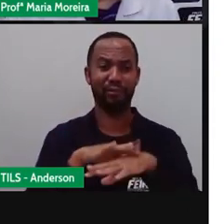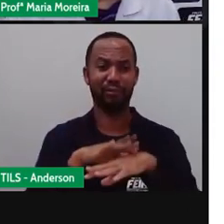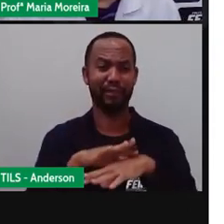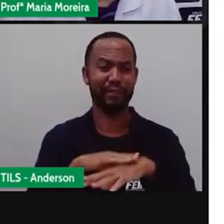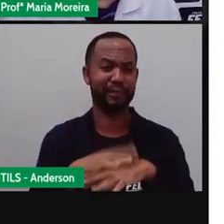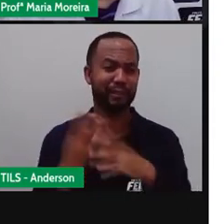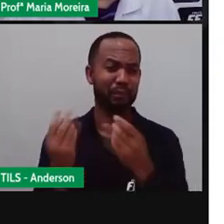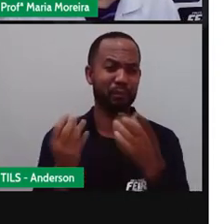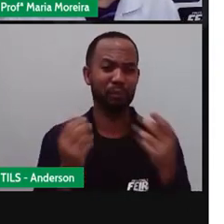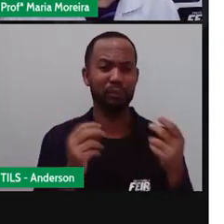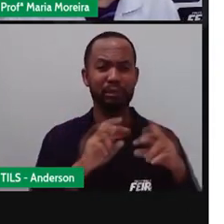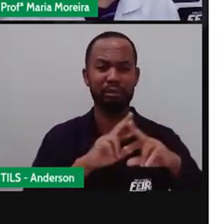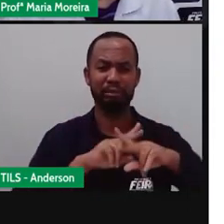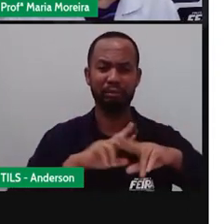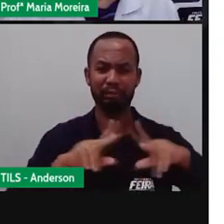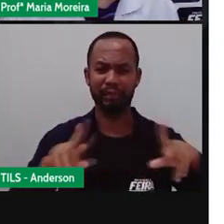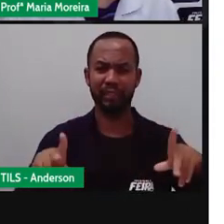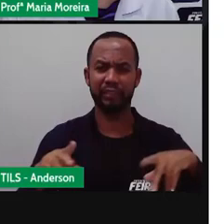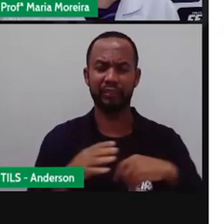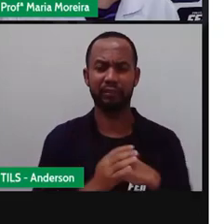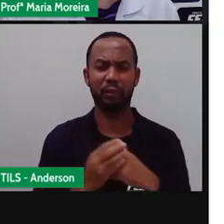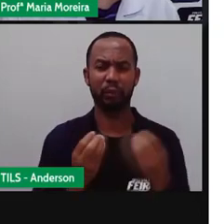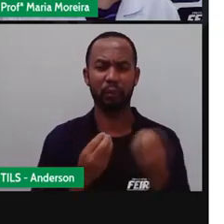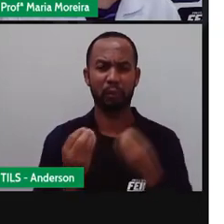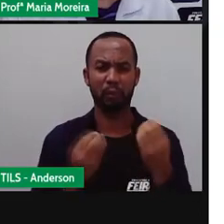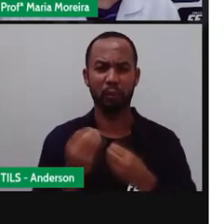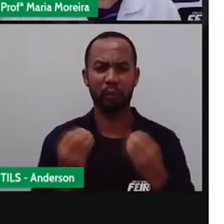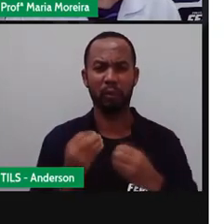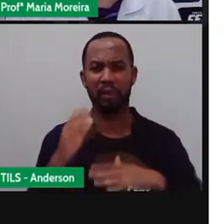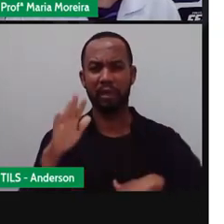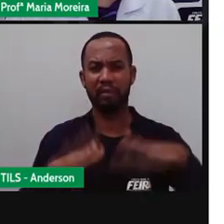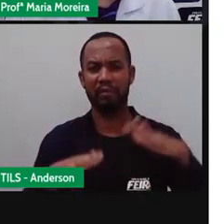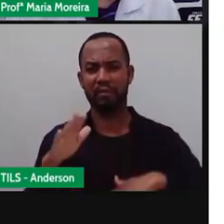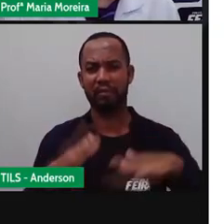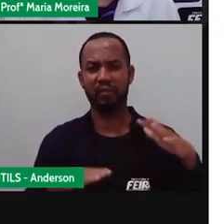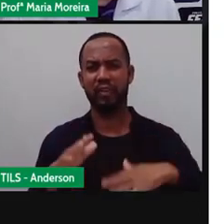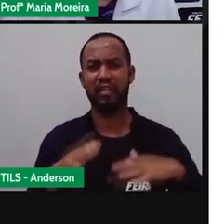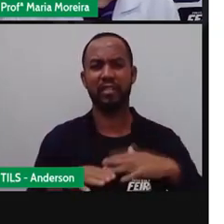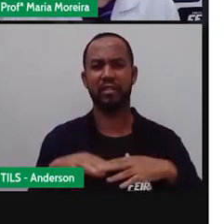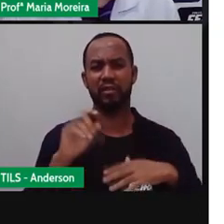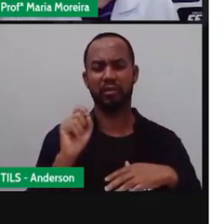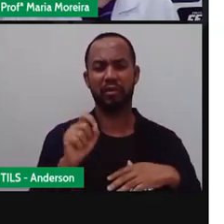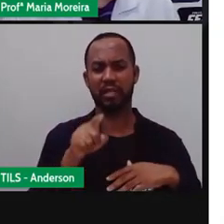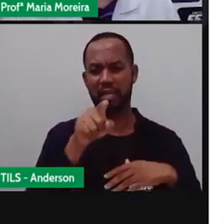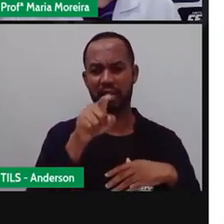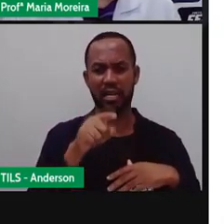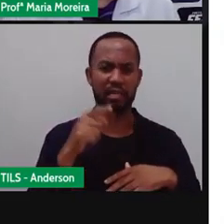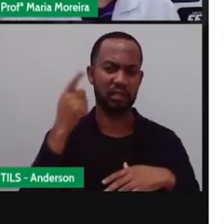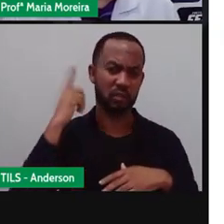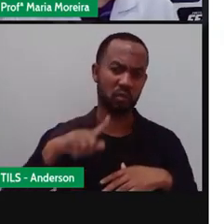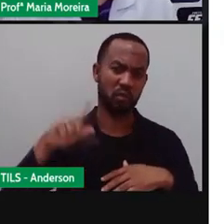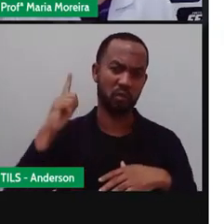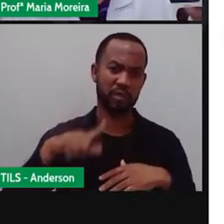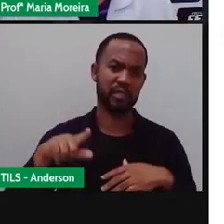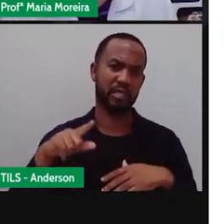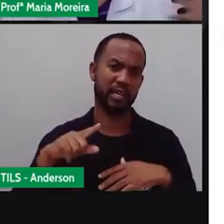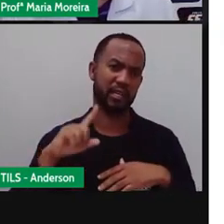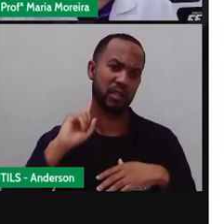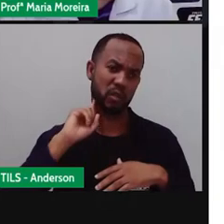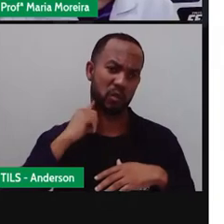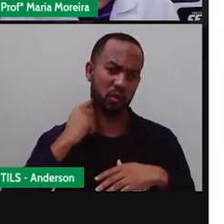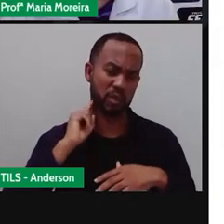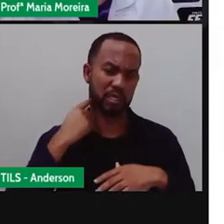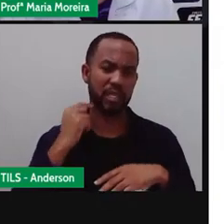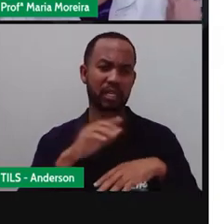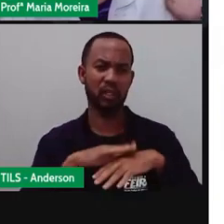bactérias, entre outros, não é isso? Sem serem prejudicados, pois é. Eles conseguem, né, carregar esse vírus e